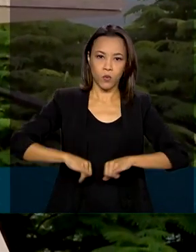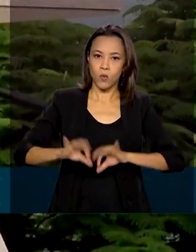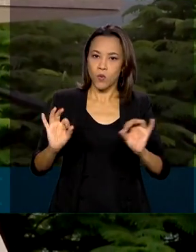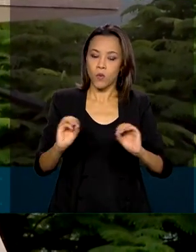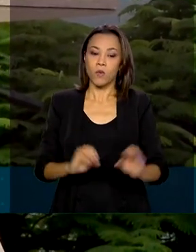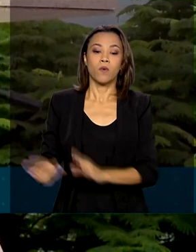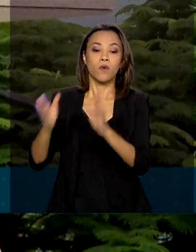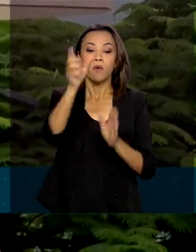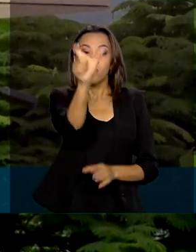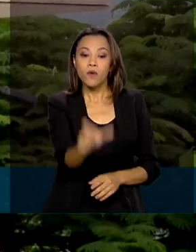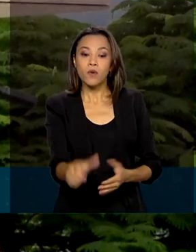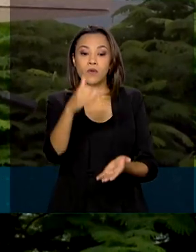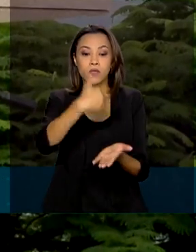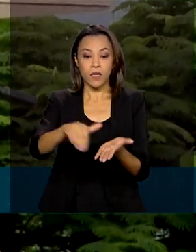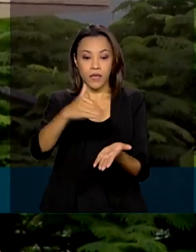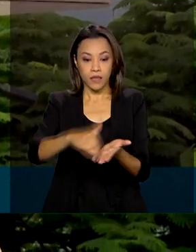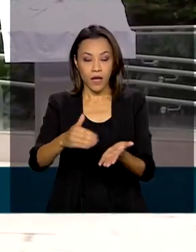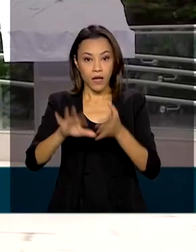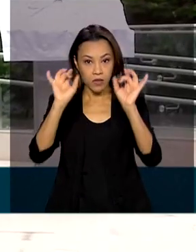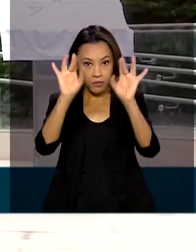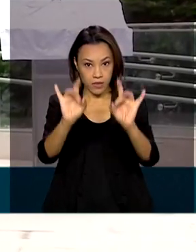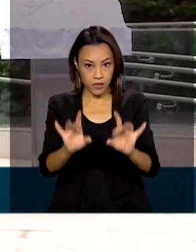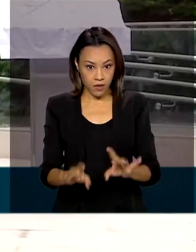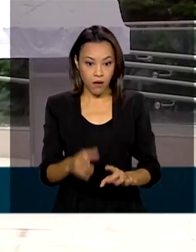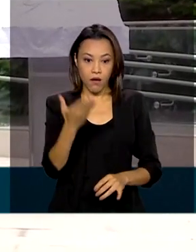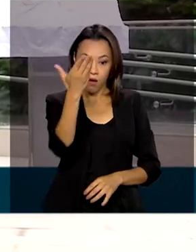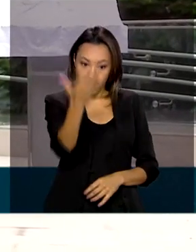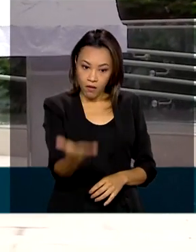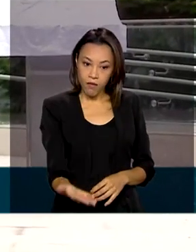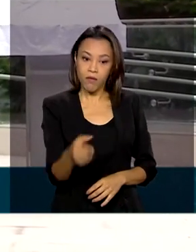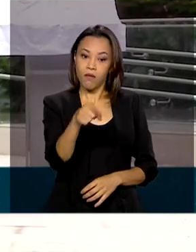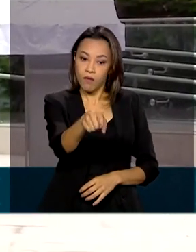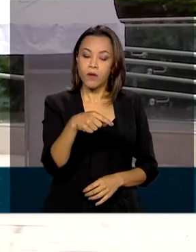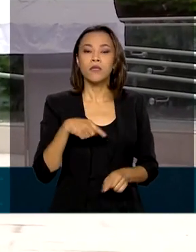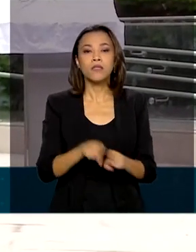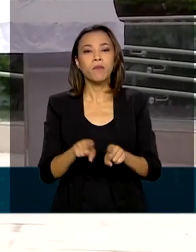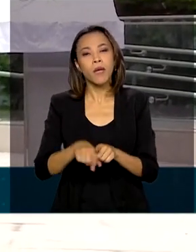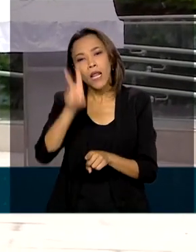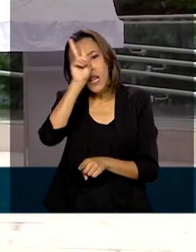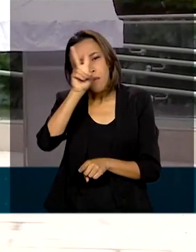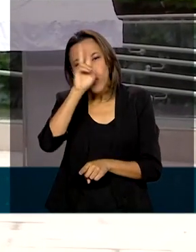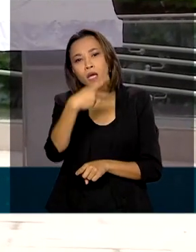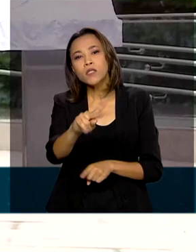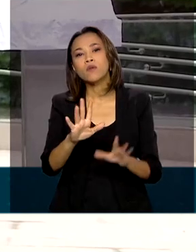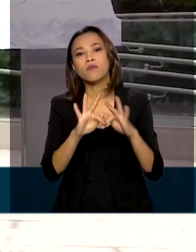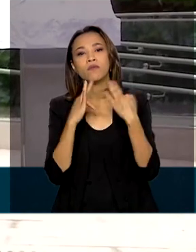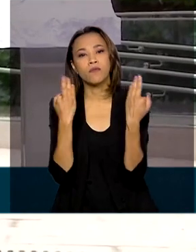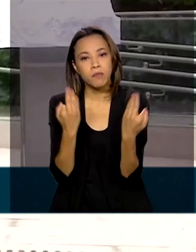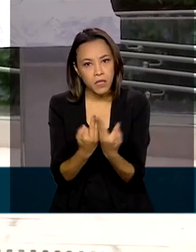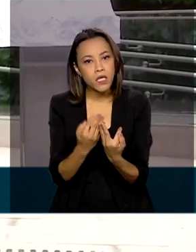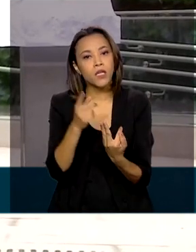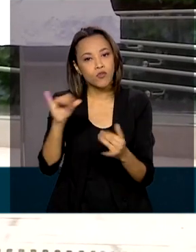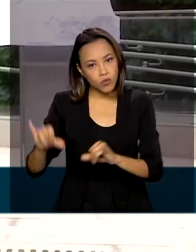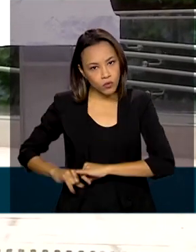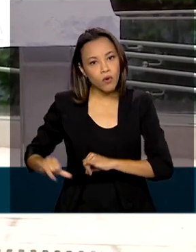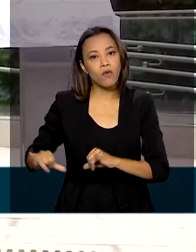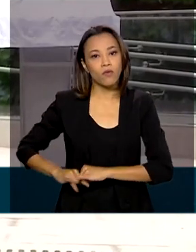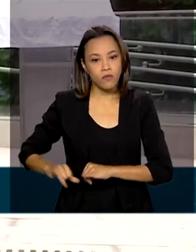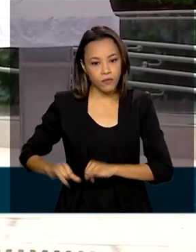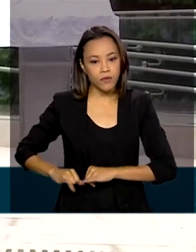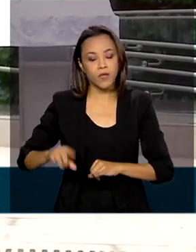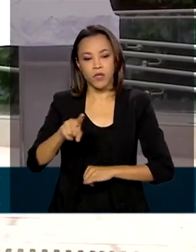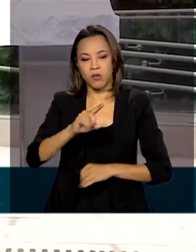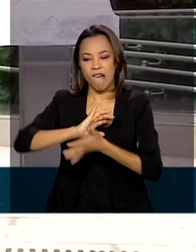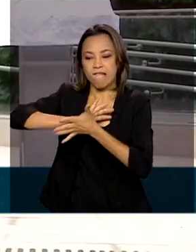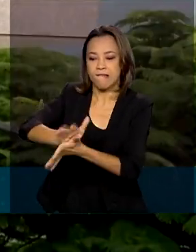o secretário especial de comunicação social, Fábio Van Garten, lembrou que a própria família foi vítima do programa de